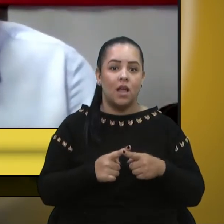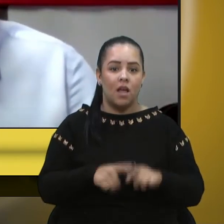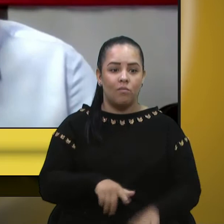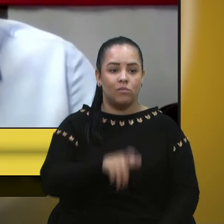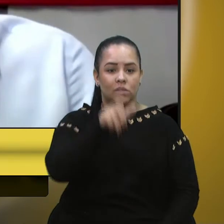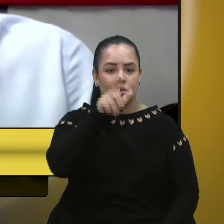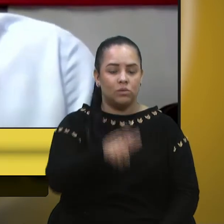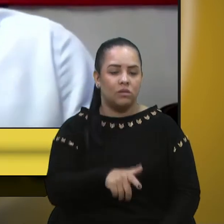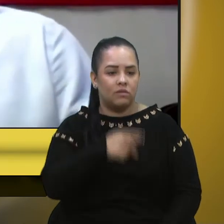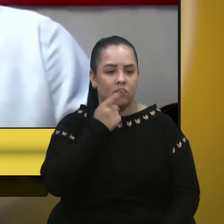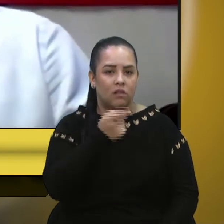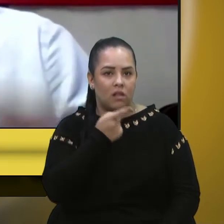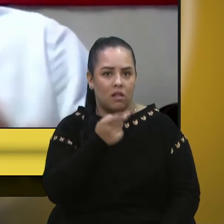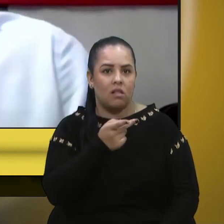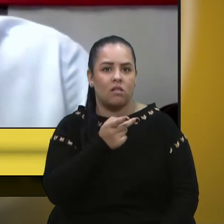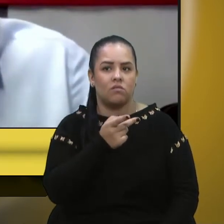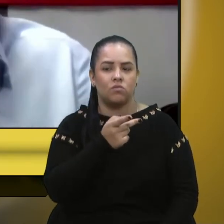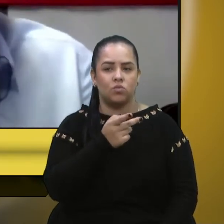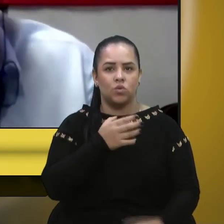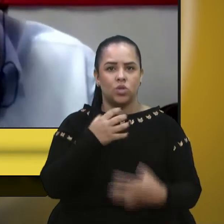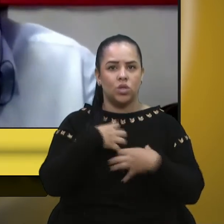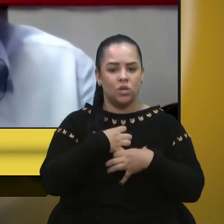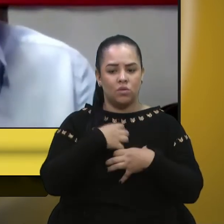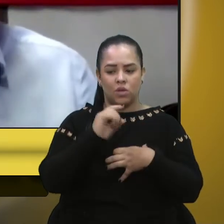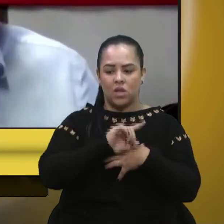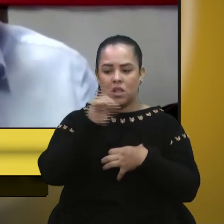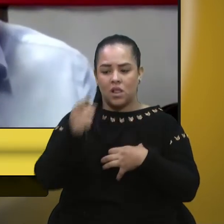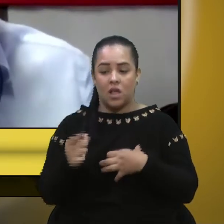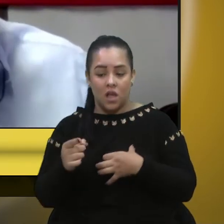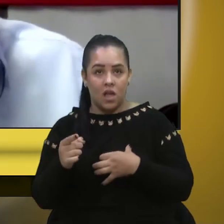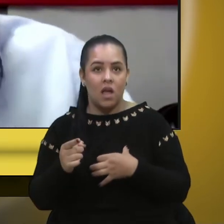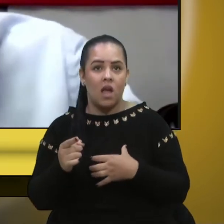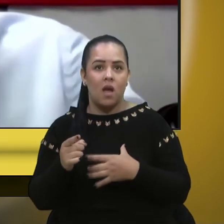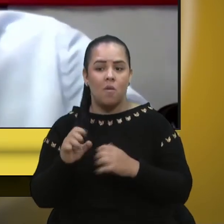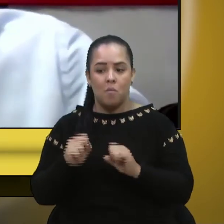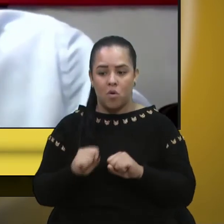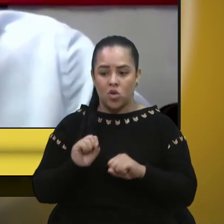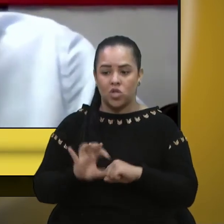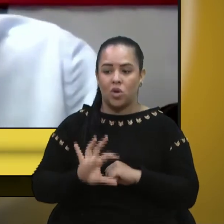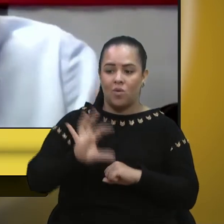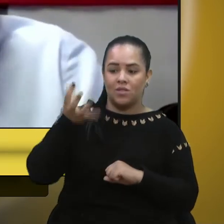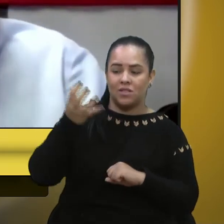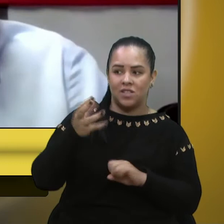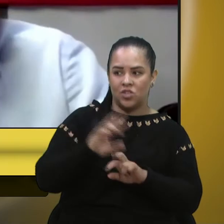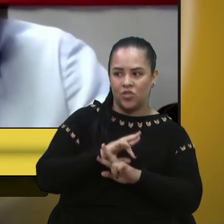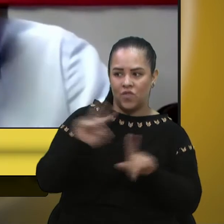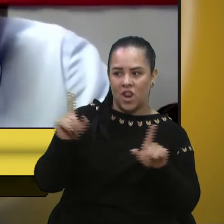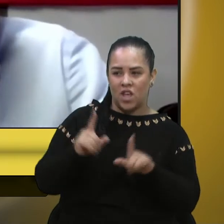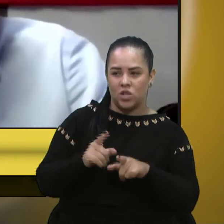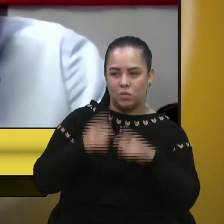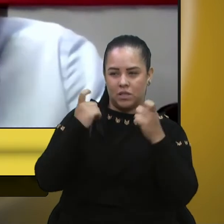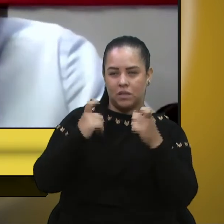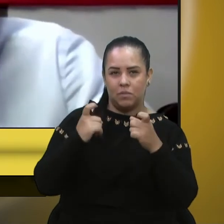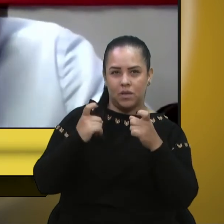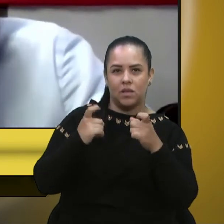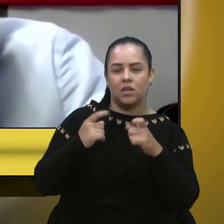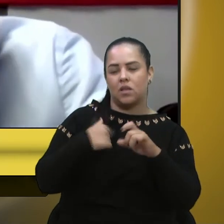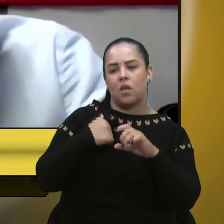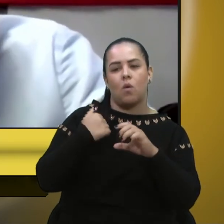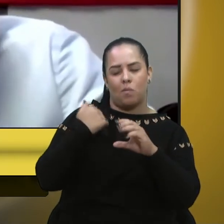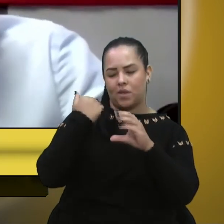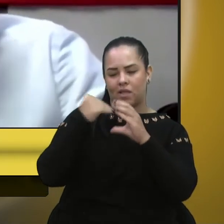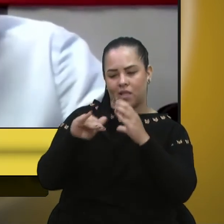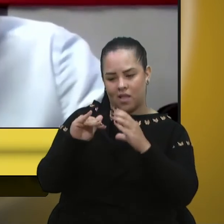acaba falando de alguma forma que lá fora reflete de diferente maneira, mas eu te mandei mensagem